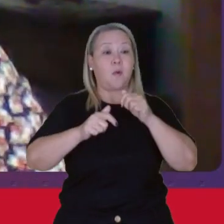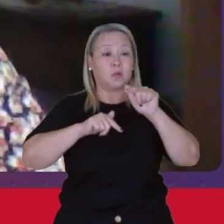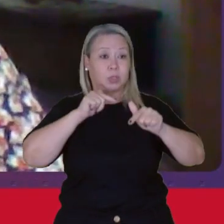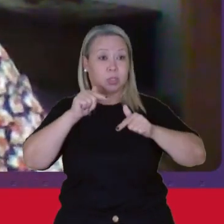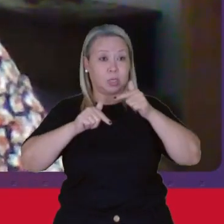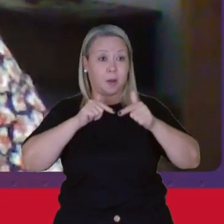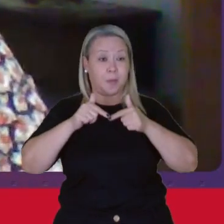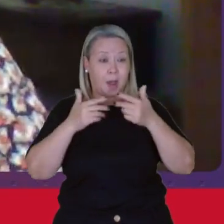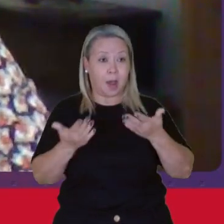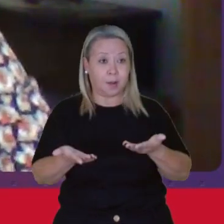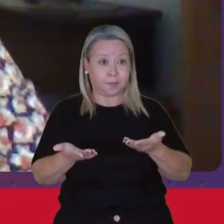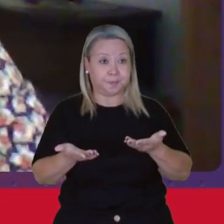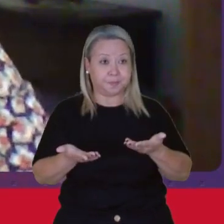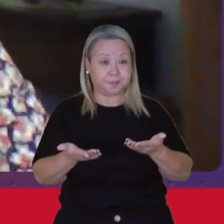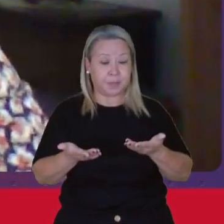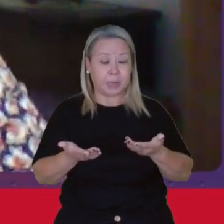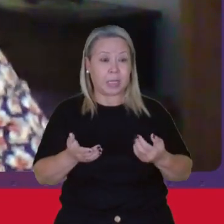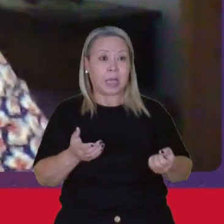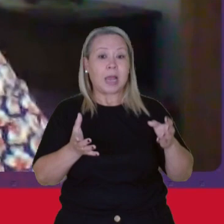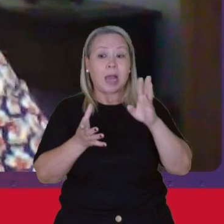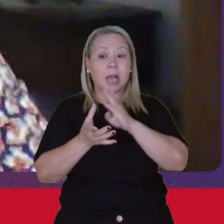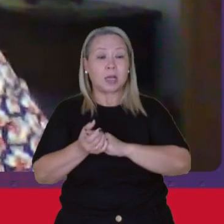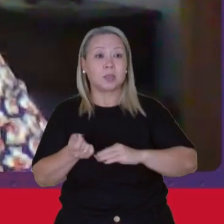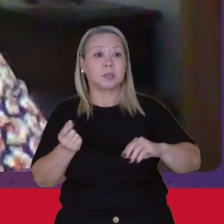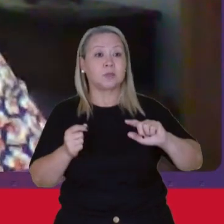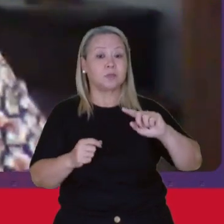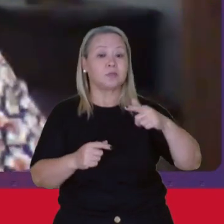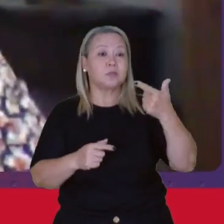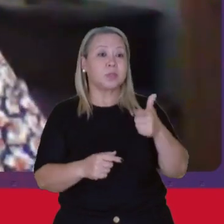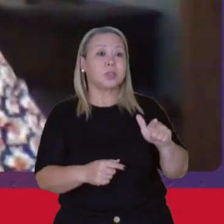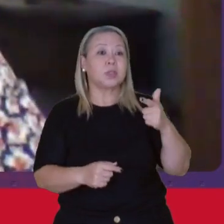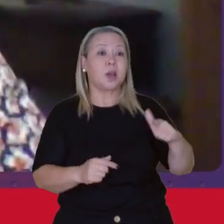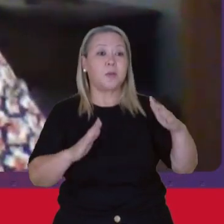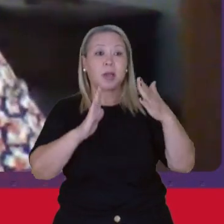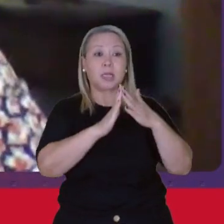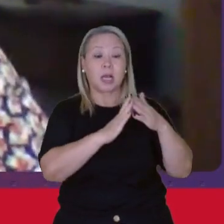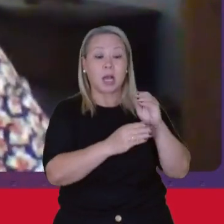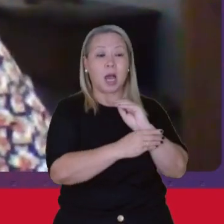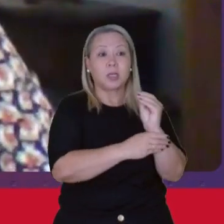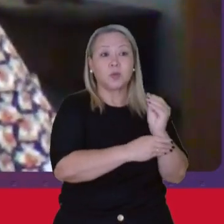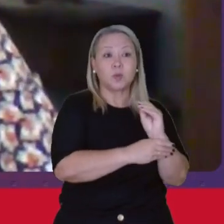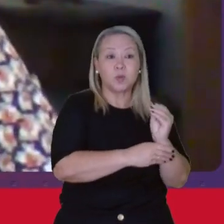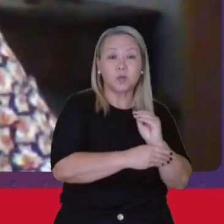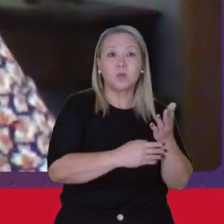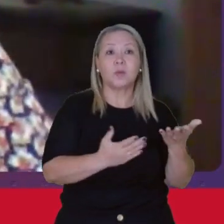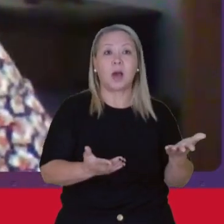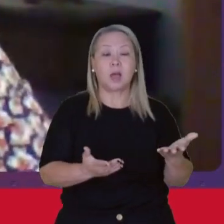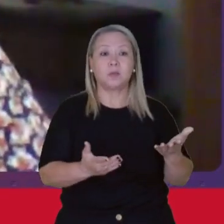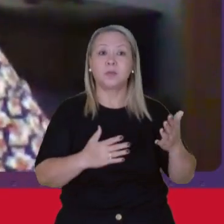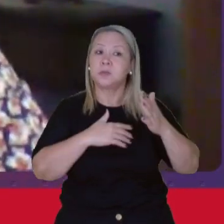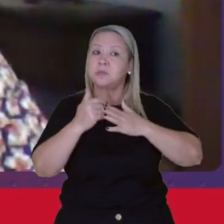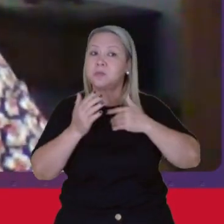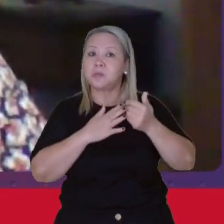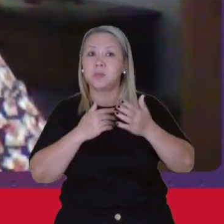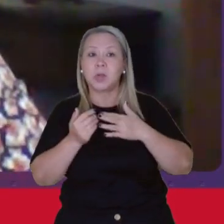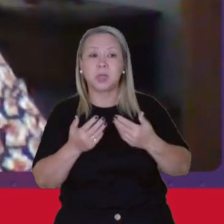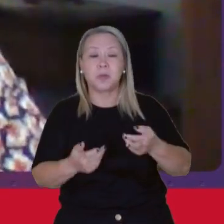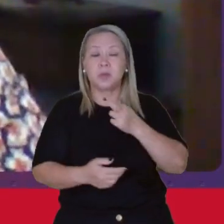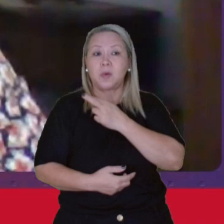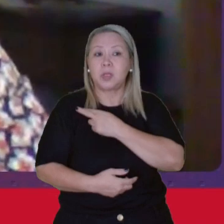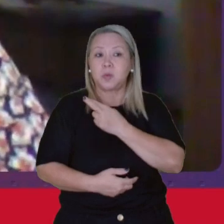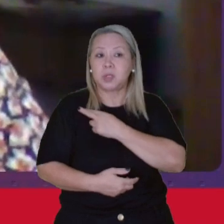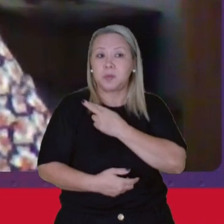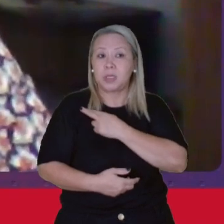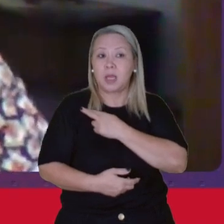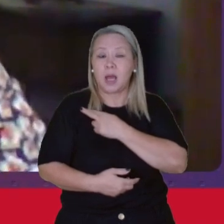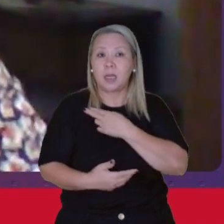Ela Se reproduz No âmbito Da casa No âmbito Dos cuidados Praticamente Com responsabilidade